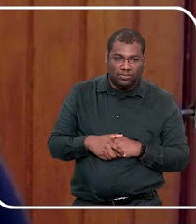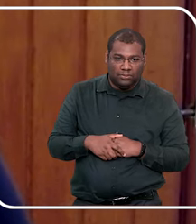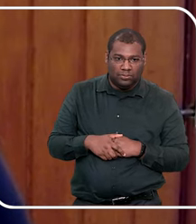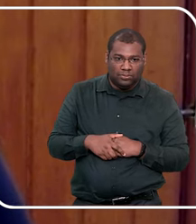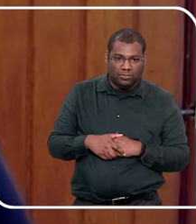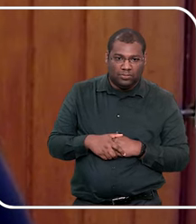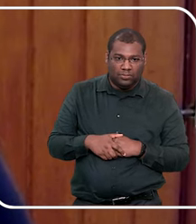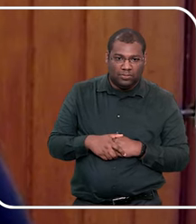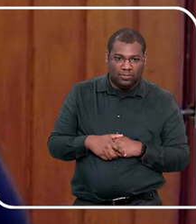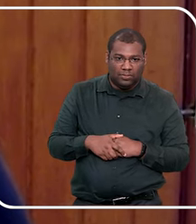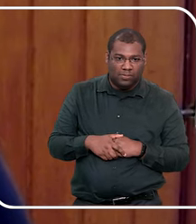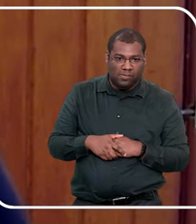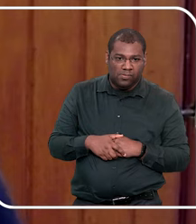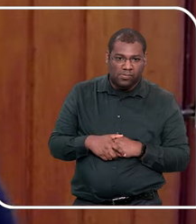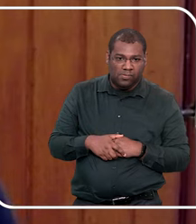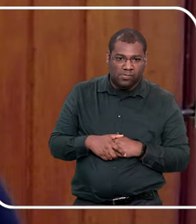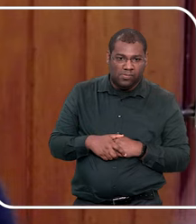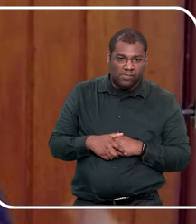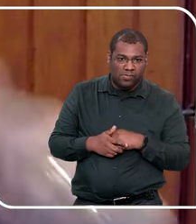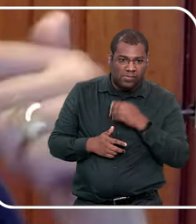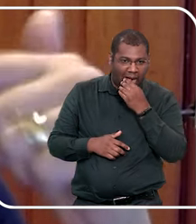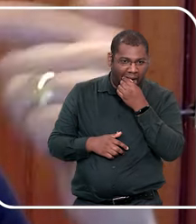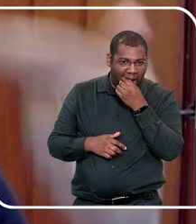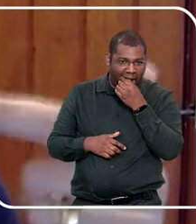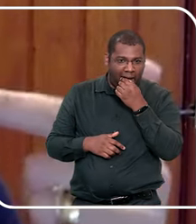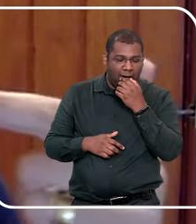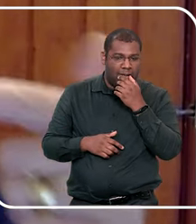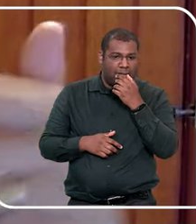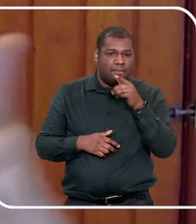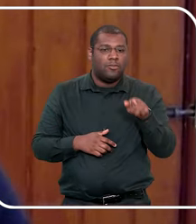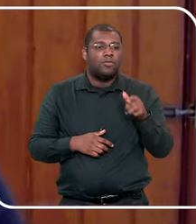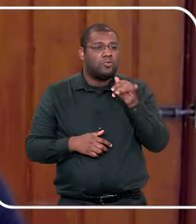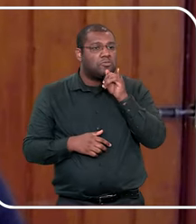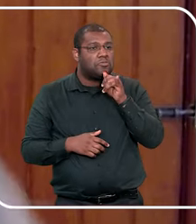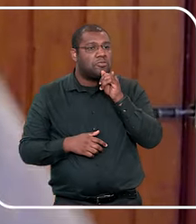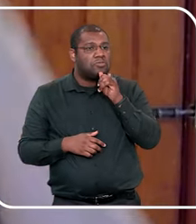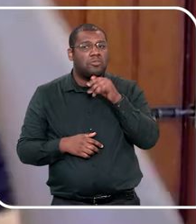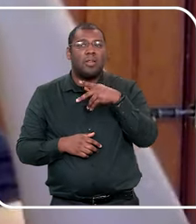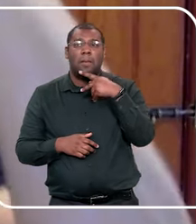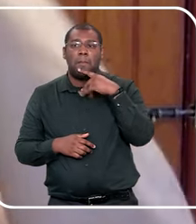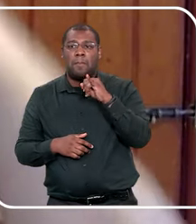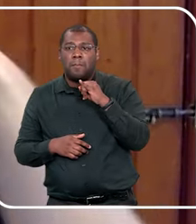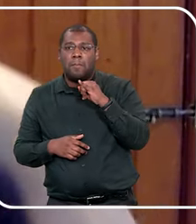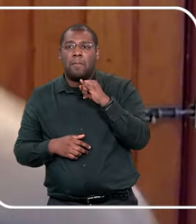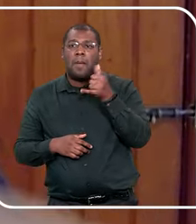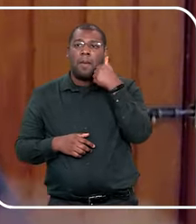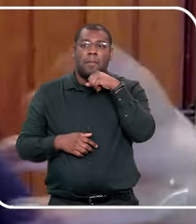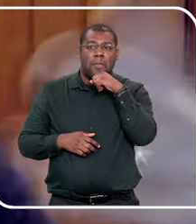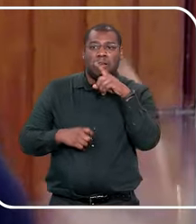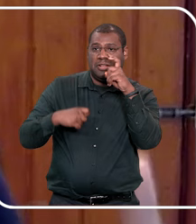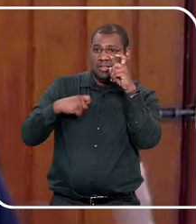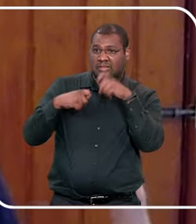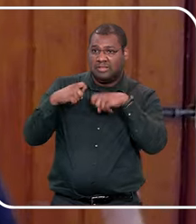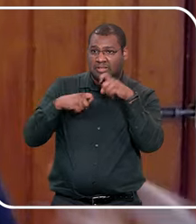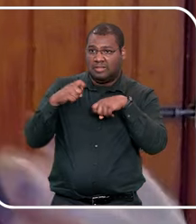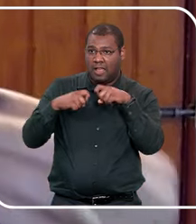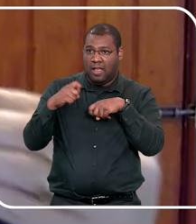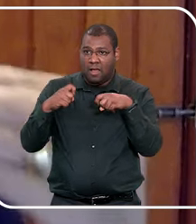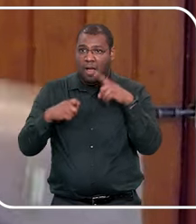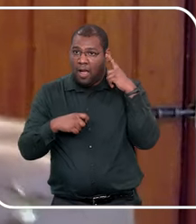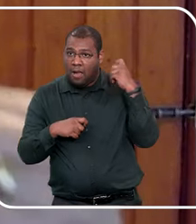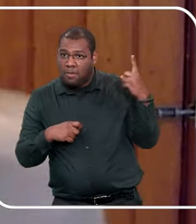é considerado um abuso sexual, porque os sons que a gente emite durante um ato sexual, ou a criança acorda e vê mesmo,